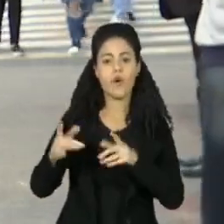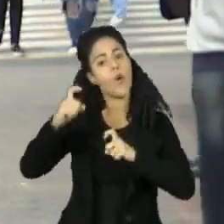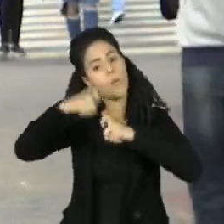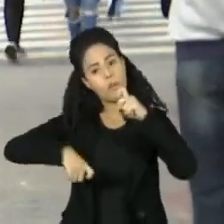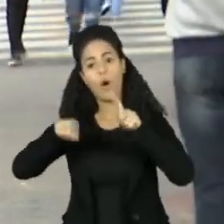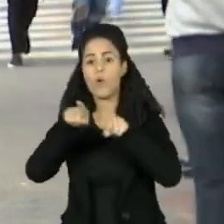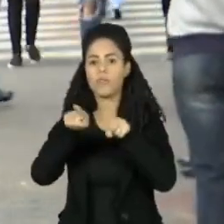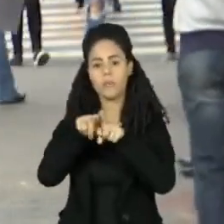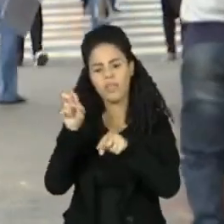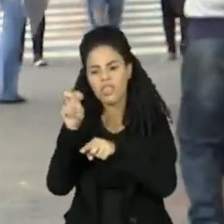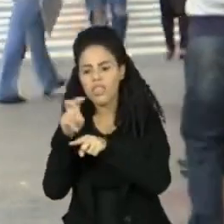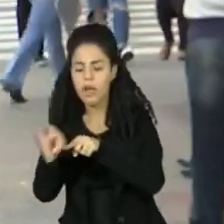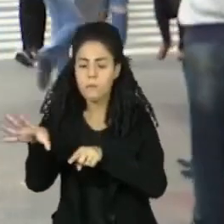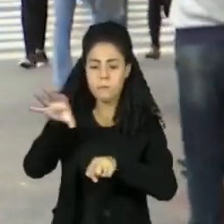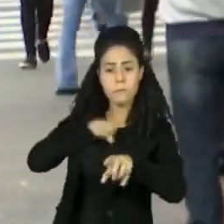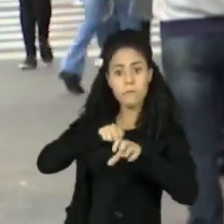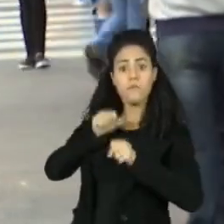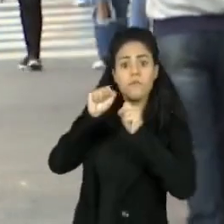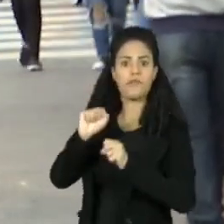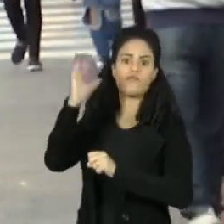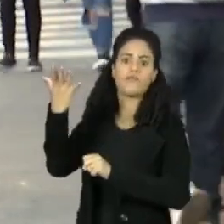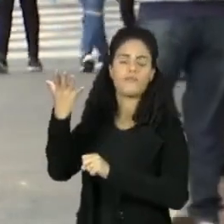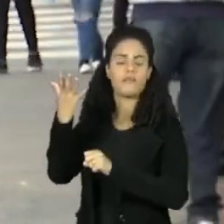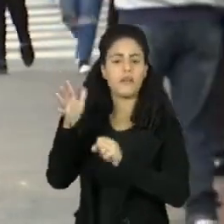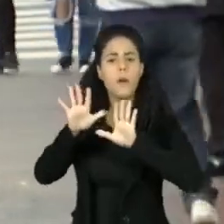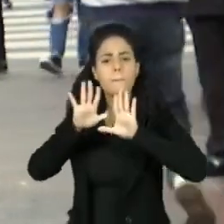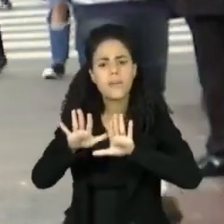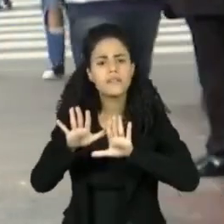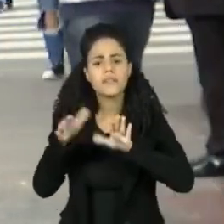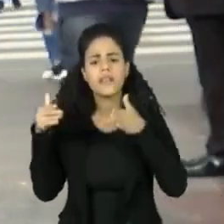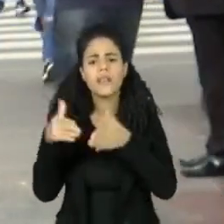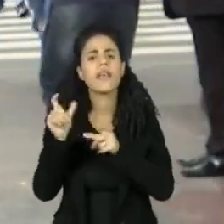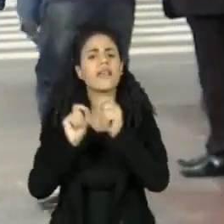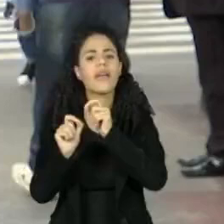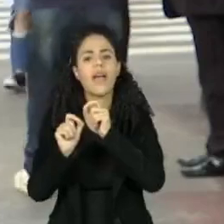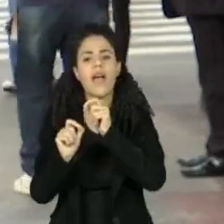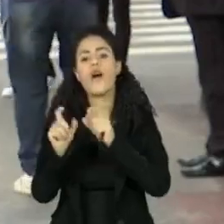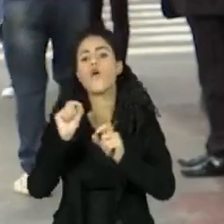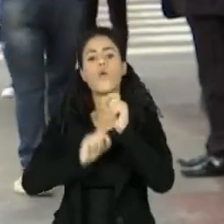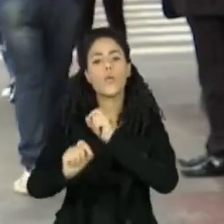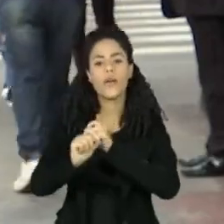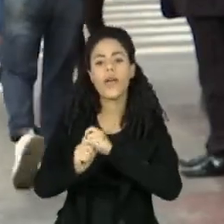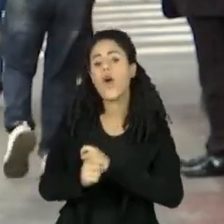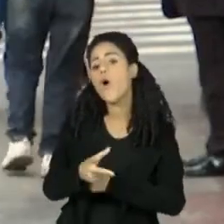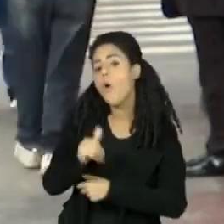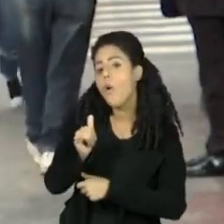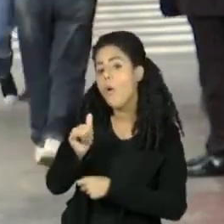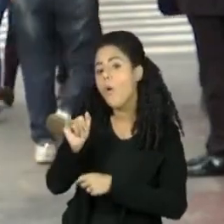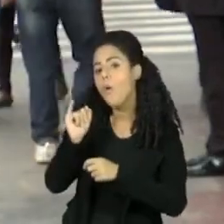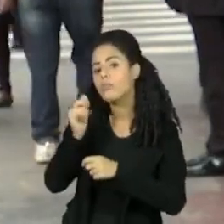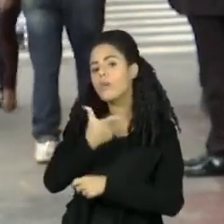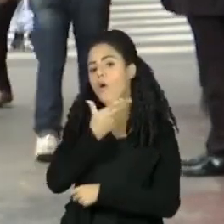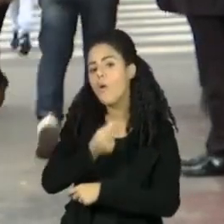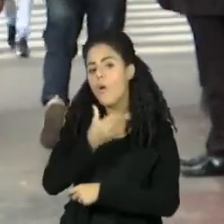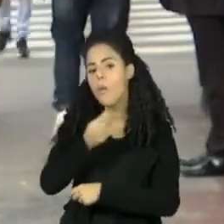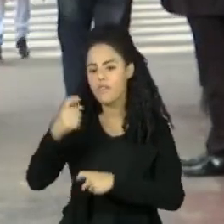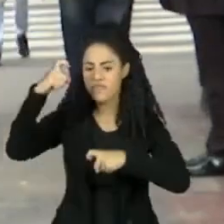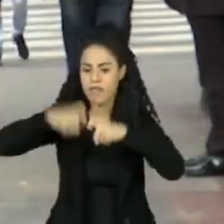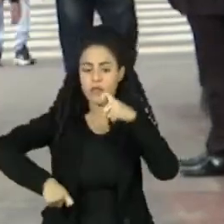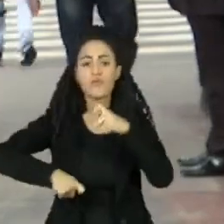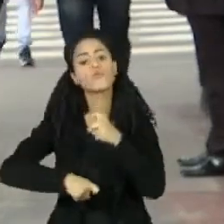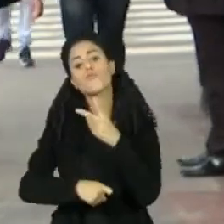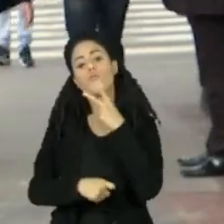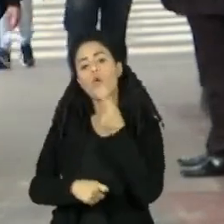contaminados. Até o momento, o público mais atingido são homens que fazem sexo com outros homens. Mas os médicos